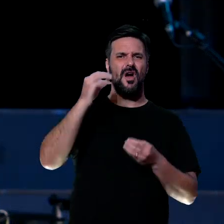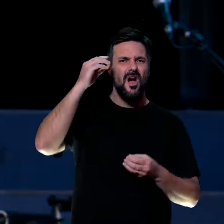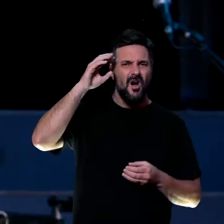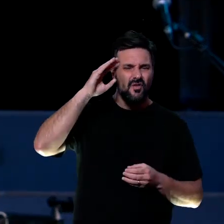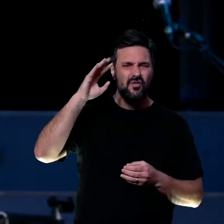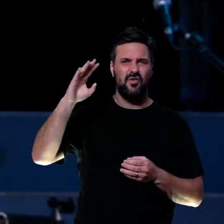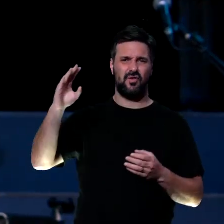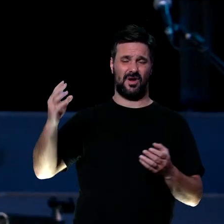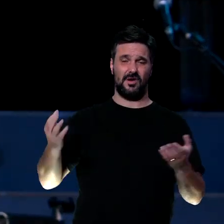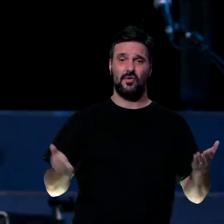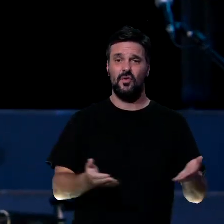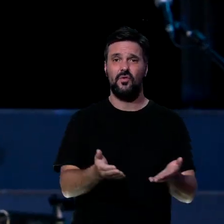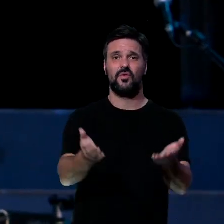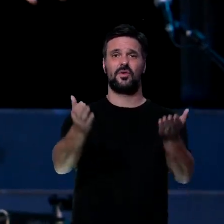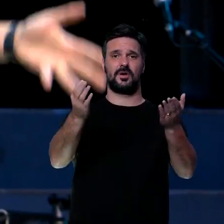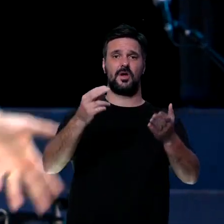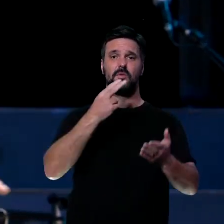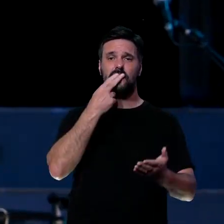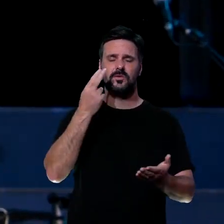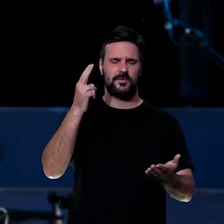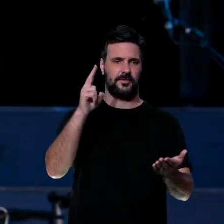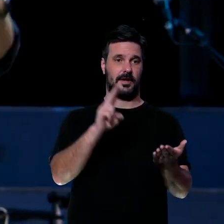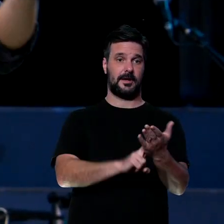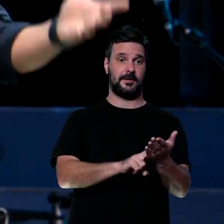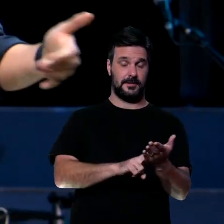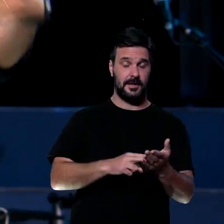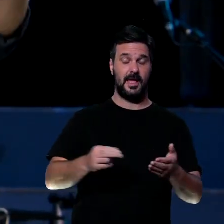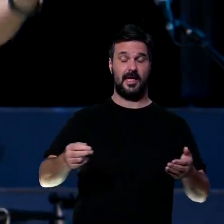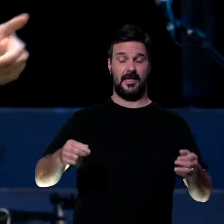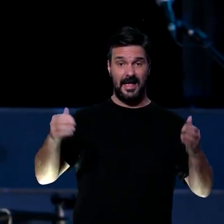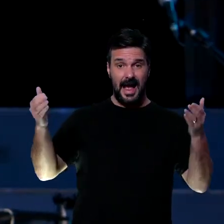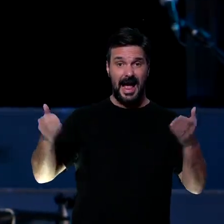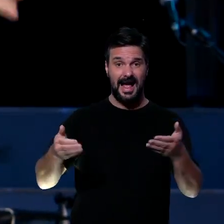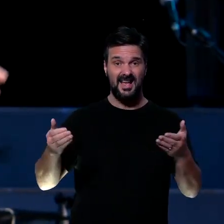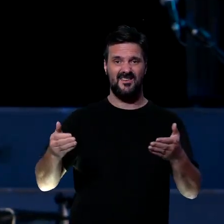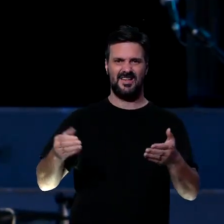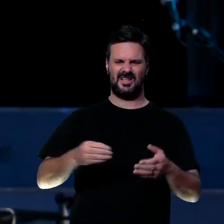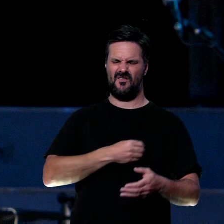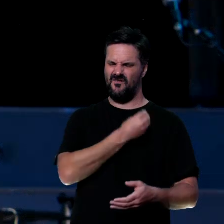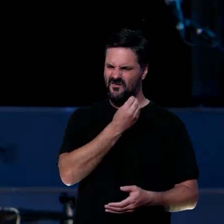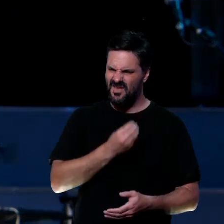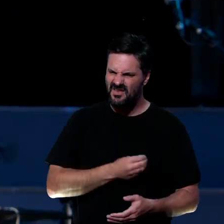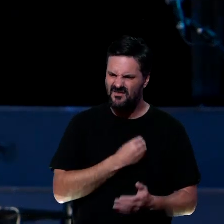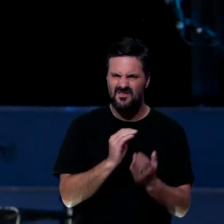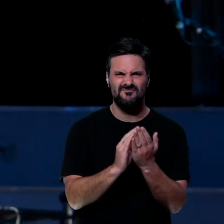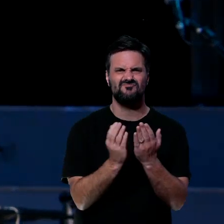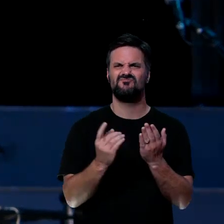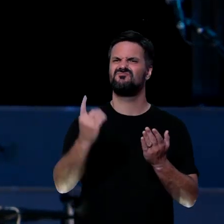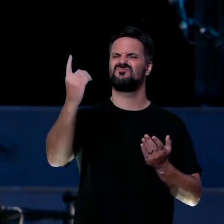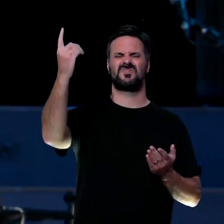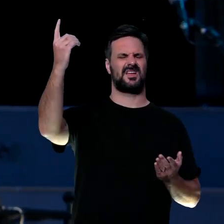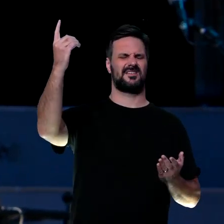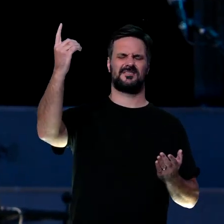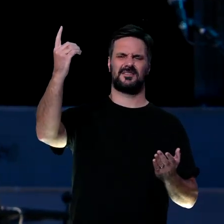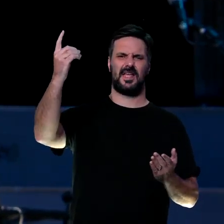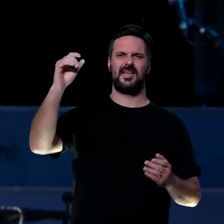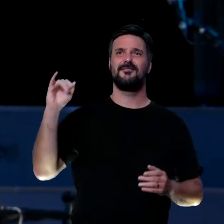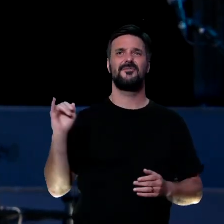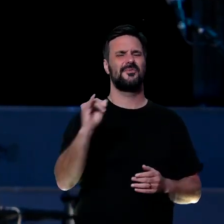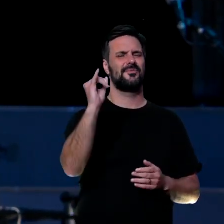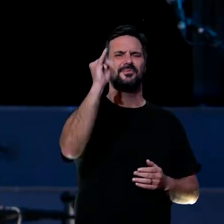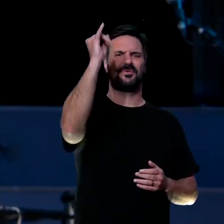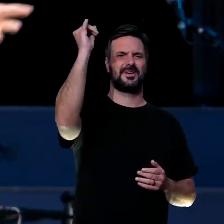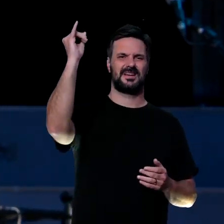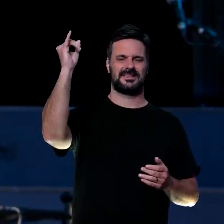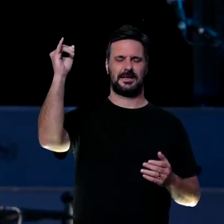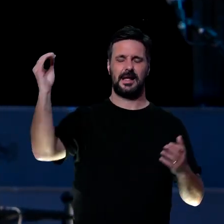povo de Deus. E essa carta funciona ainda hoje. A palavra de Deus é viva, eficaz. Ela é importante